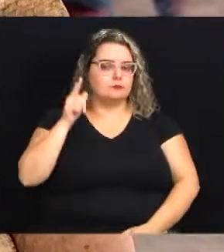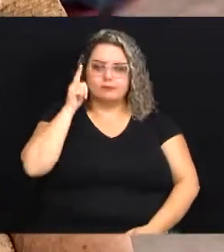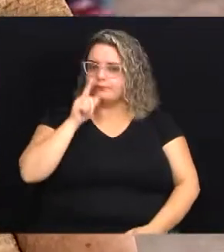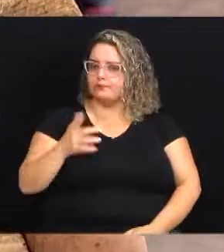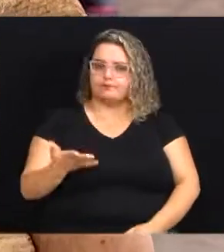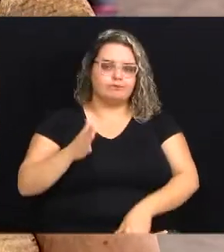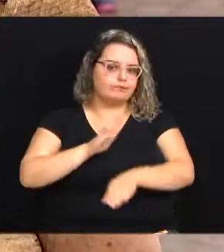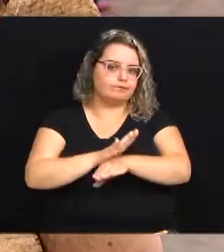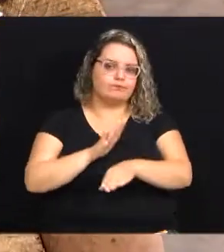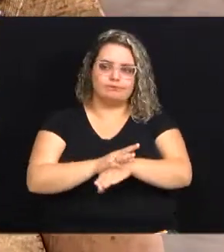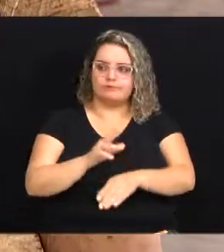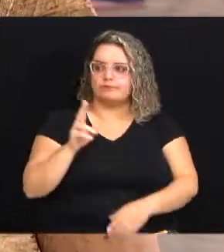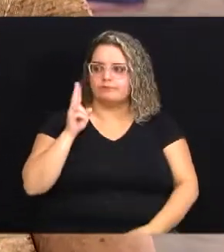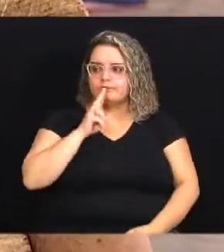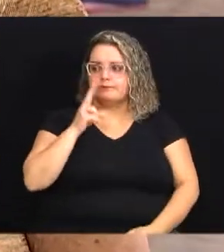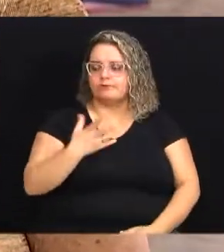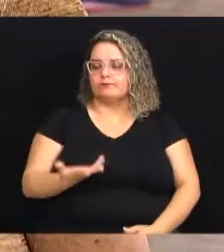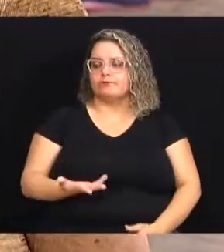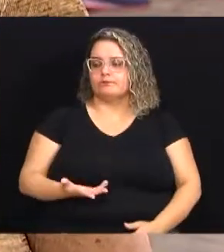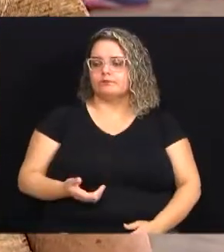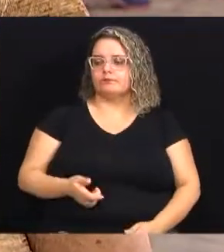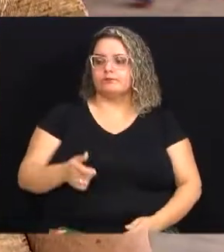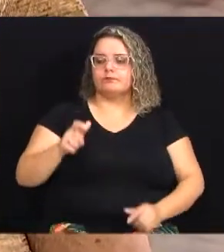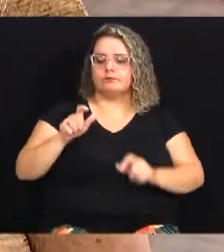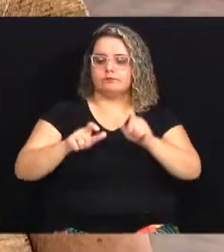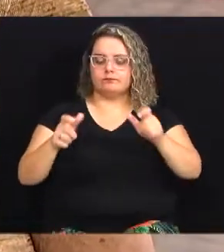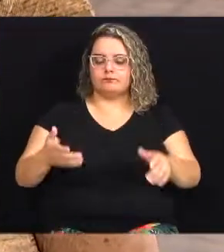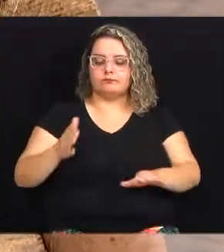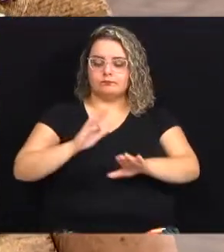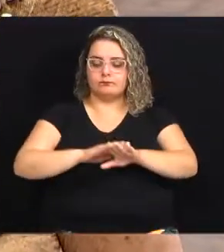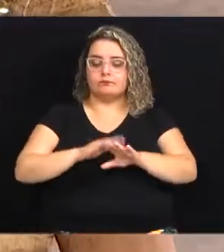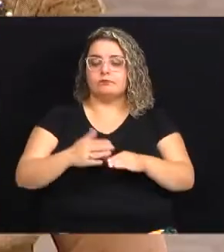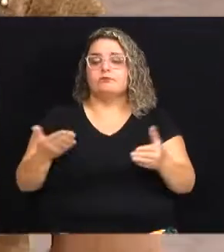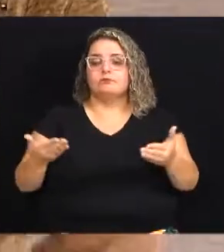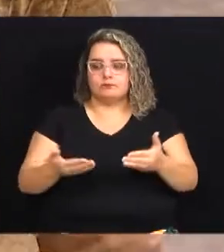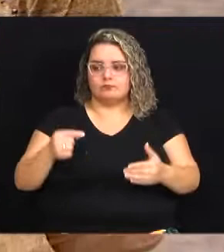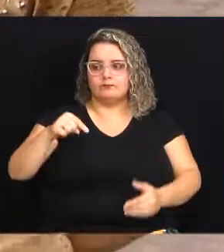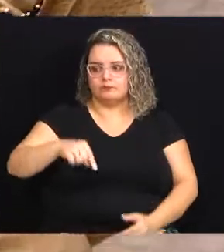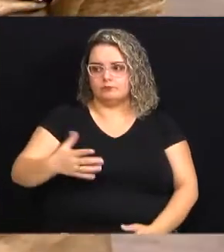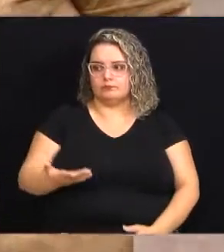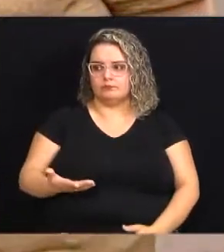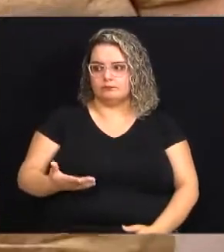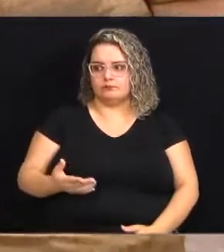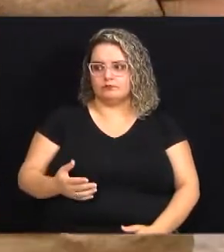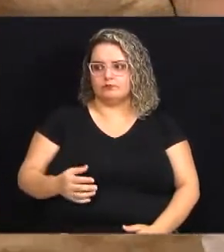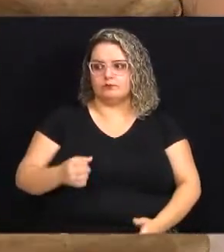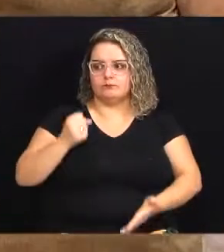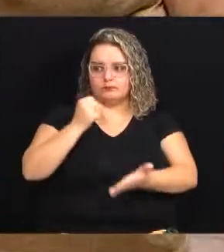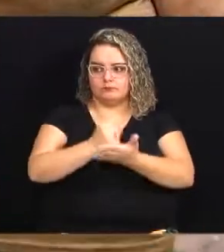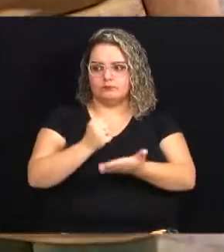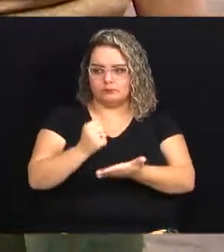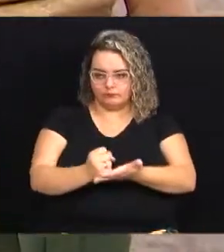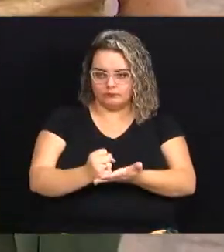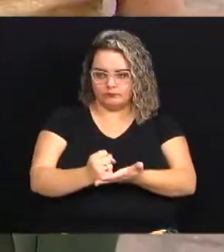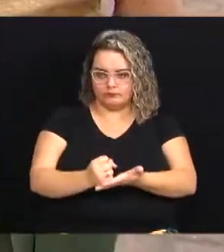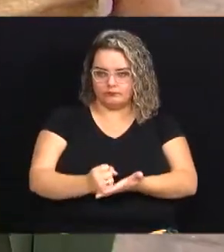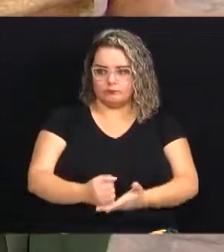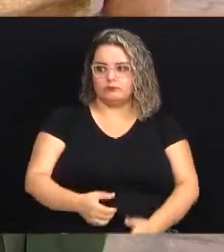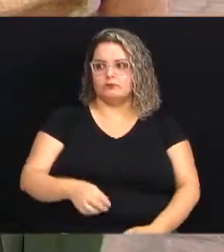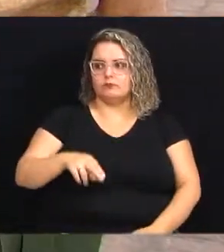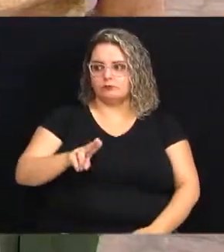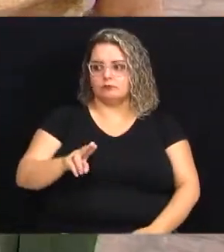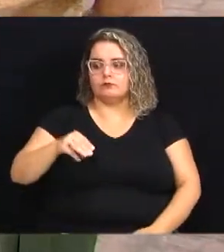conseguiram o auxílio essas pessoas que atuam hoje aqui eles são registrados como MEI?